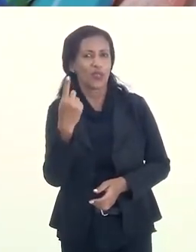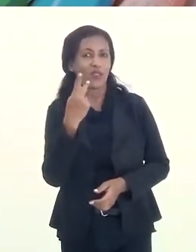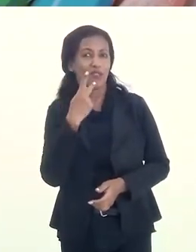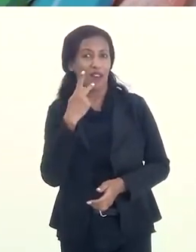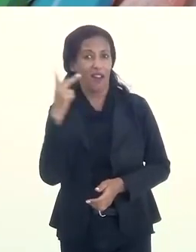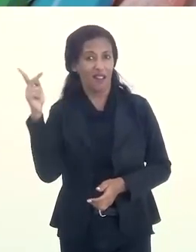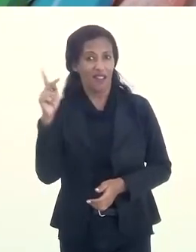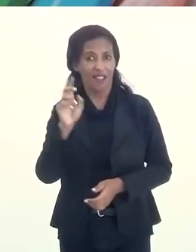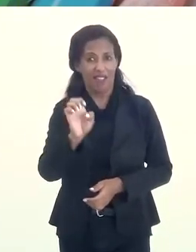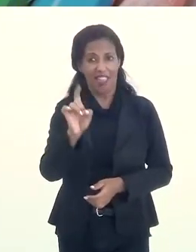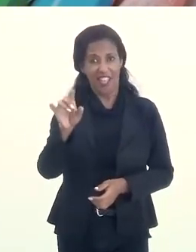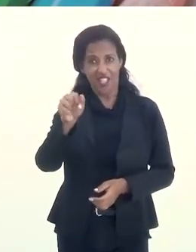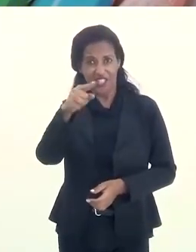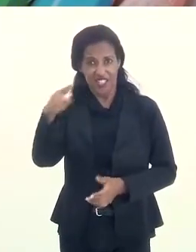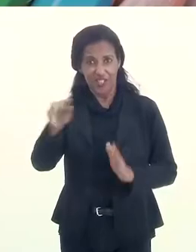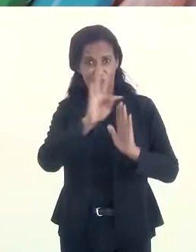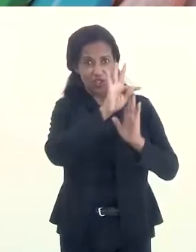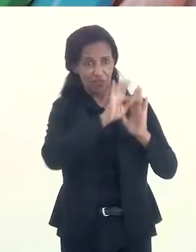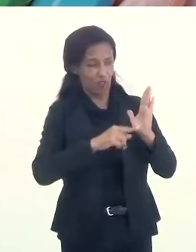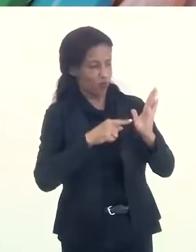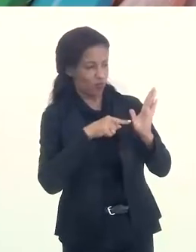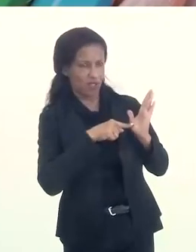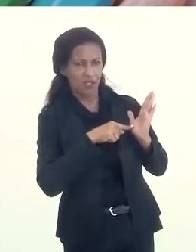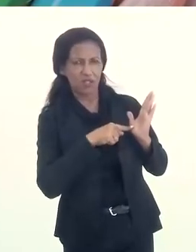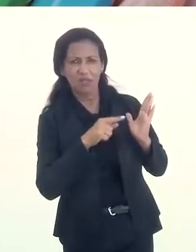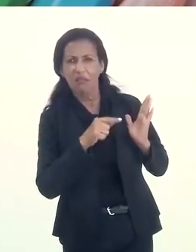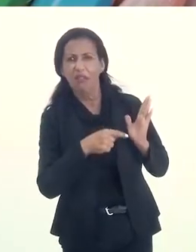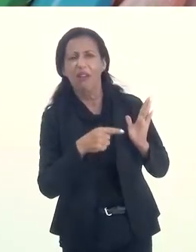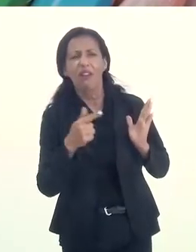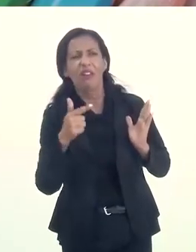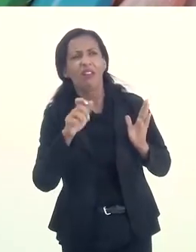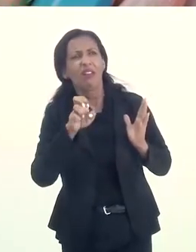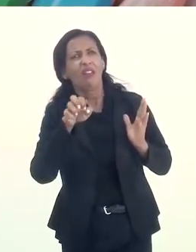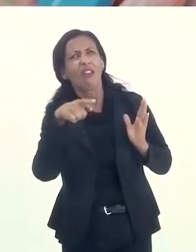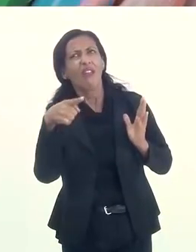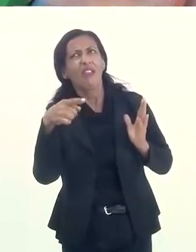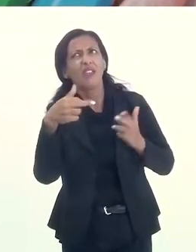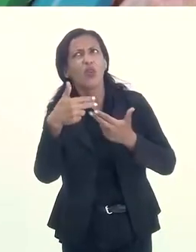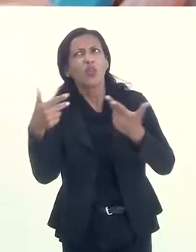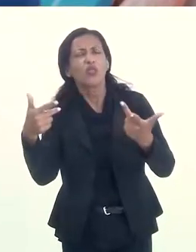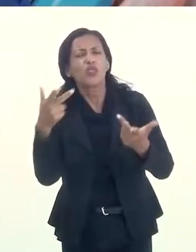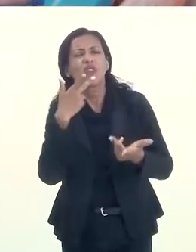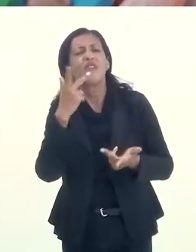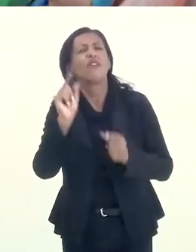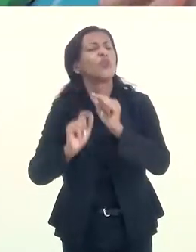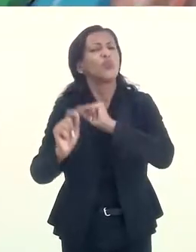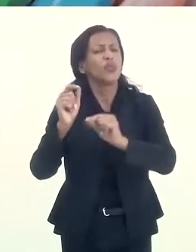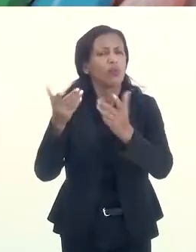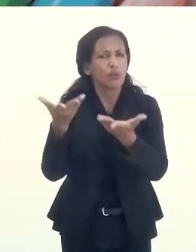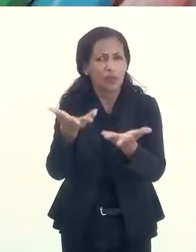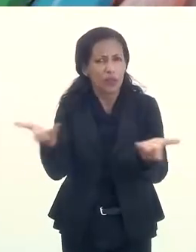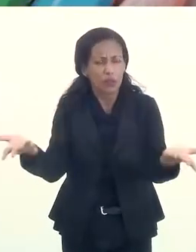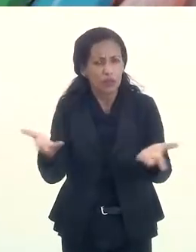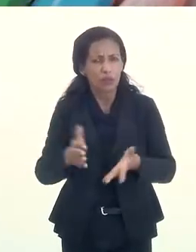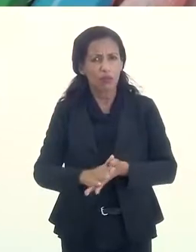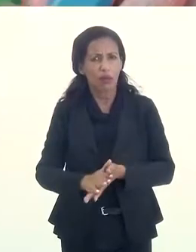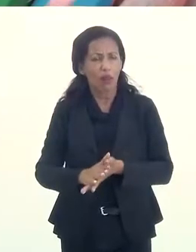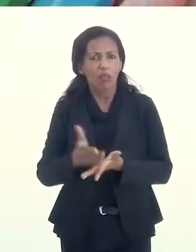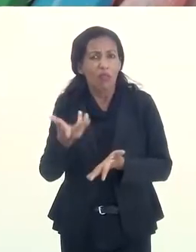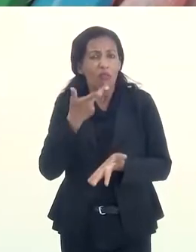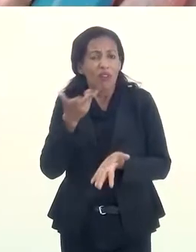do seu editor, se tiver um texto assim, é, entre outras coisas, o que você está dizendo com isso?